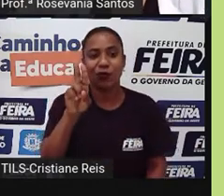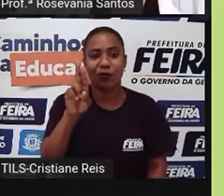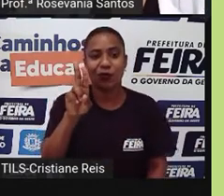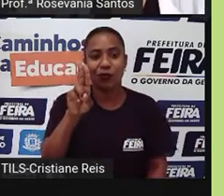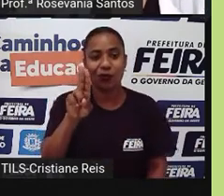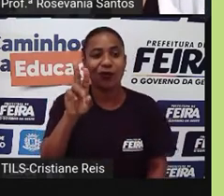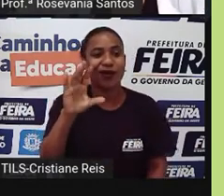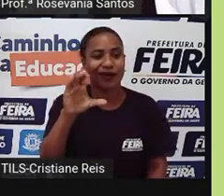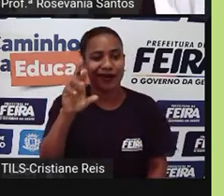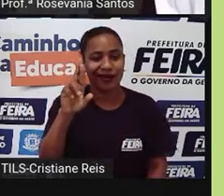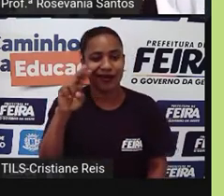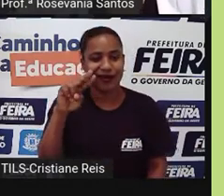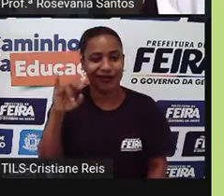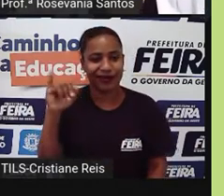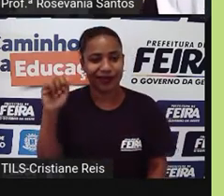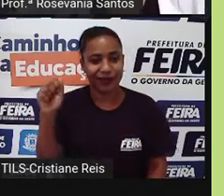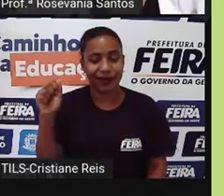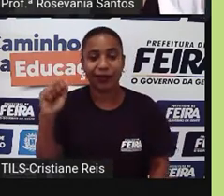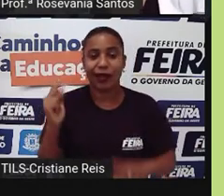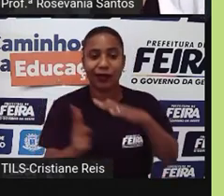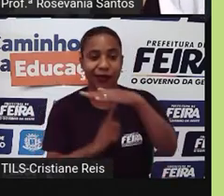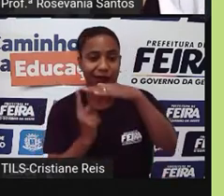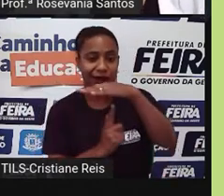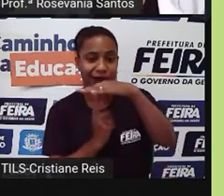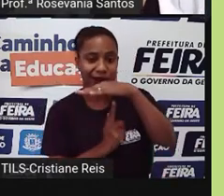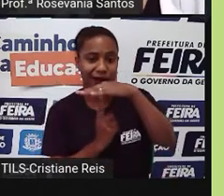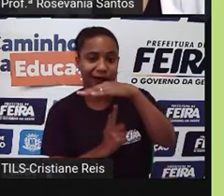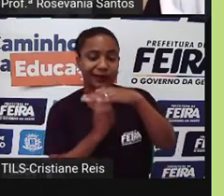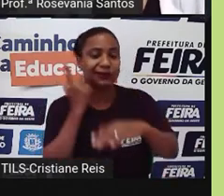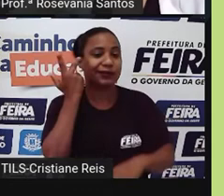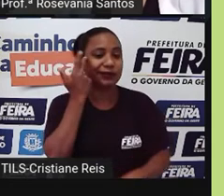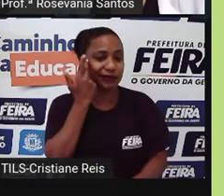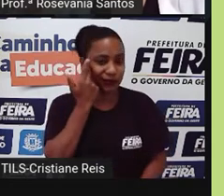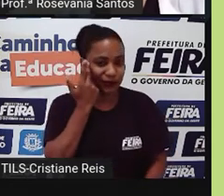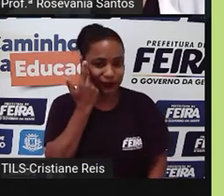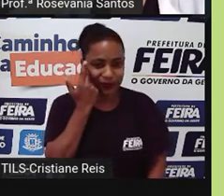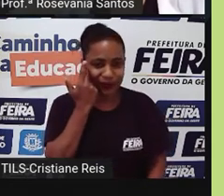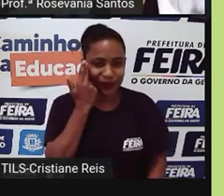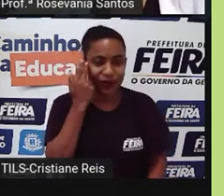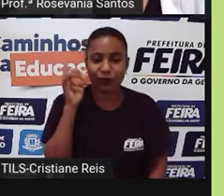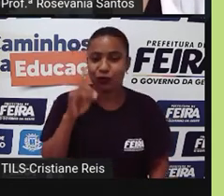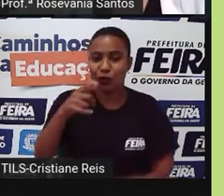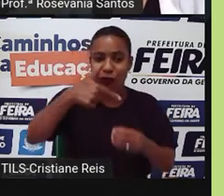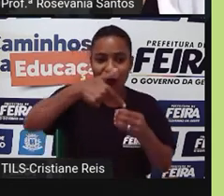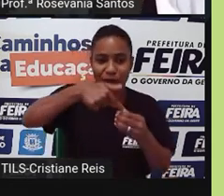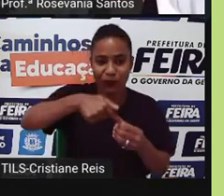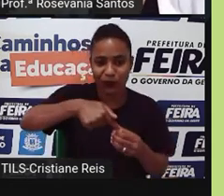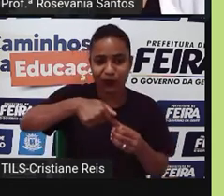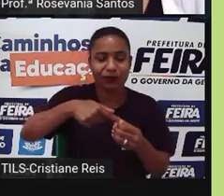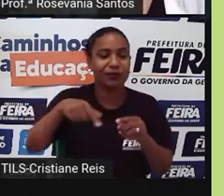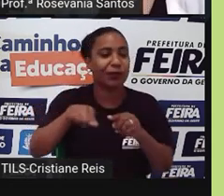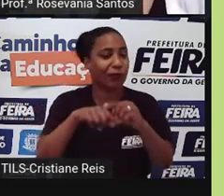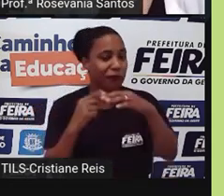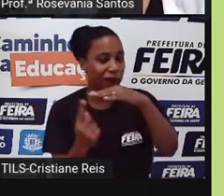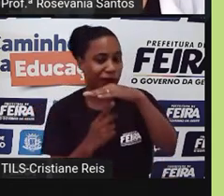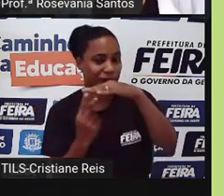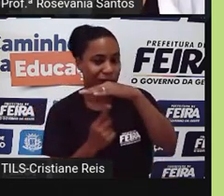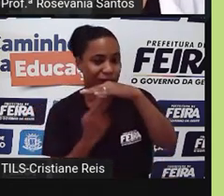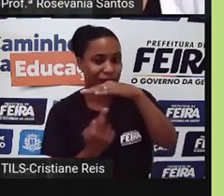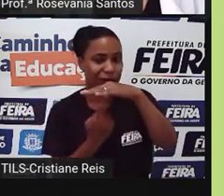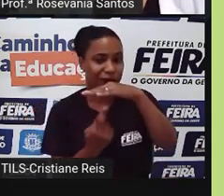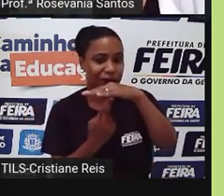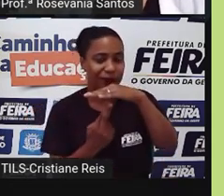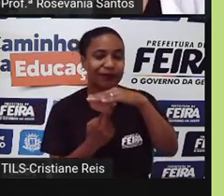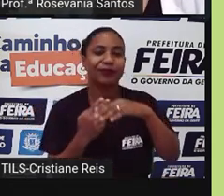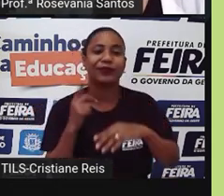tem uma grande quantidade de gás natural que abastece, né, não só o petróleo, mas o gás natural também abastece os países